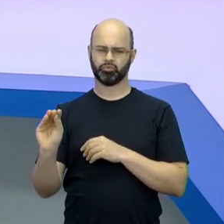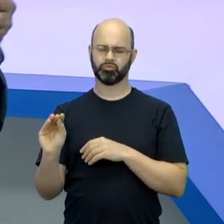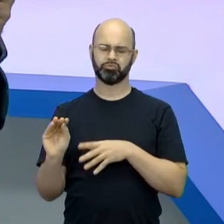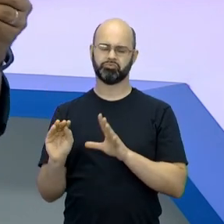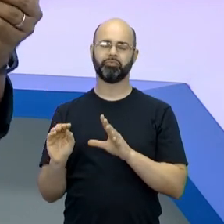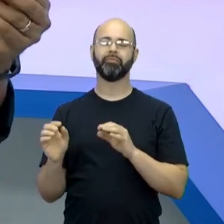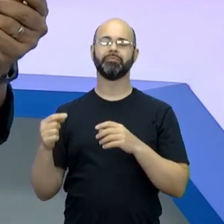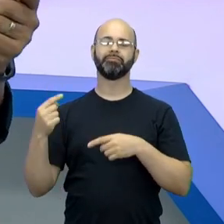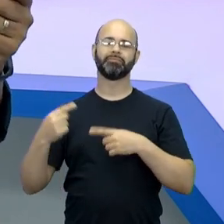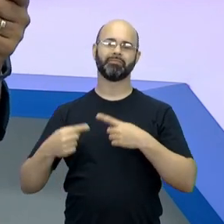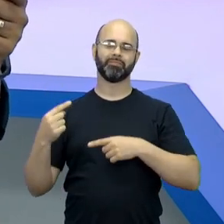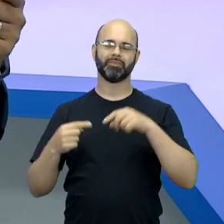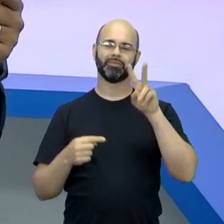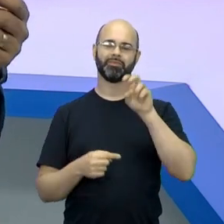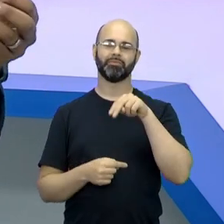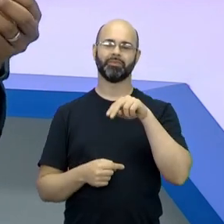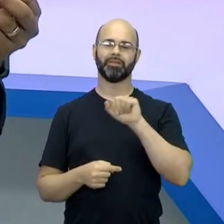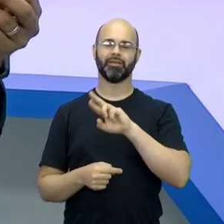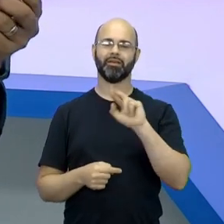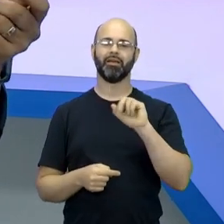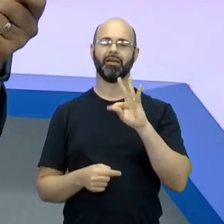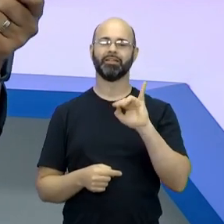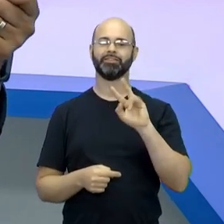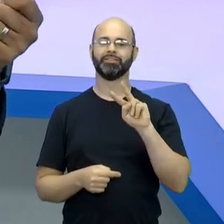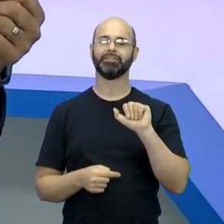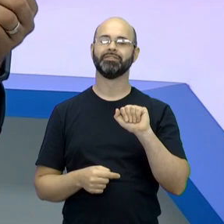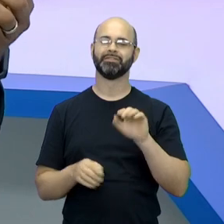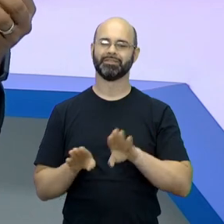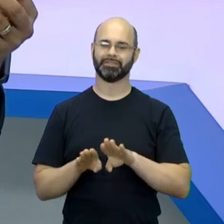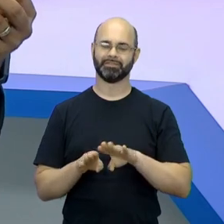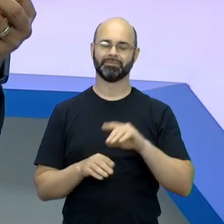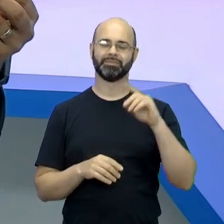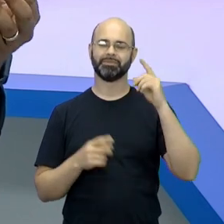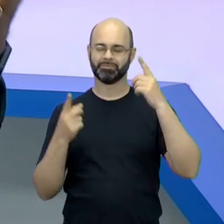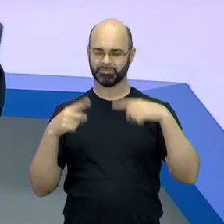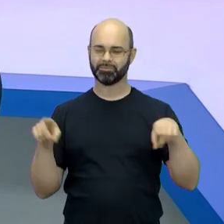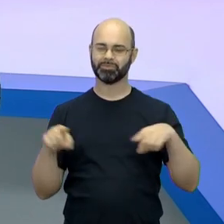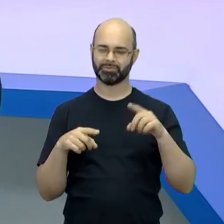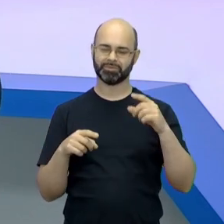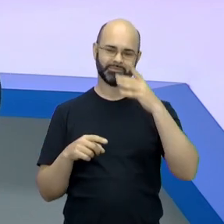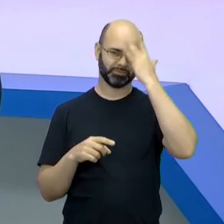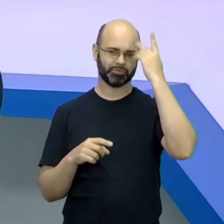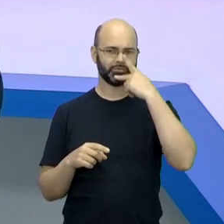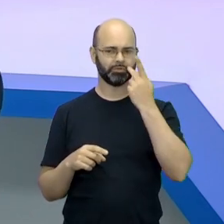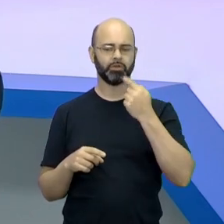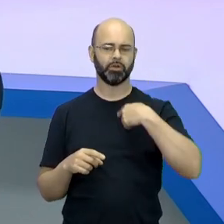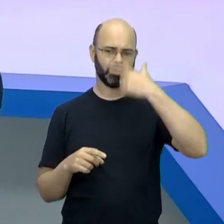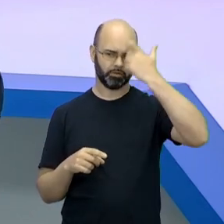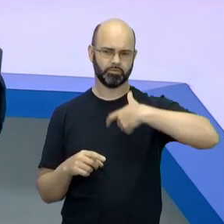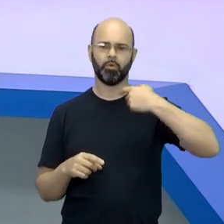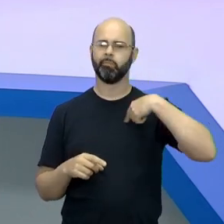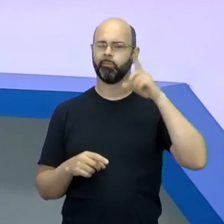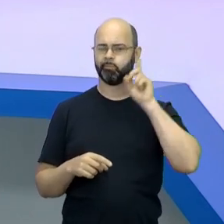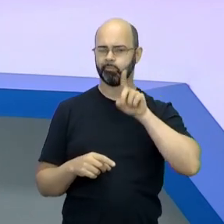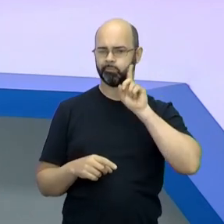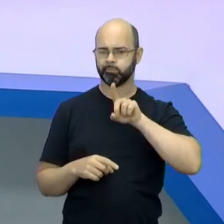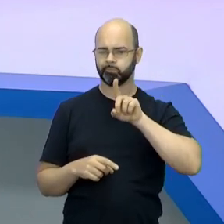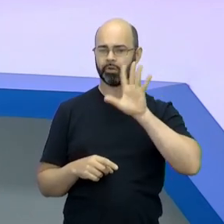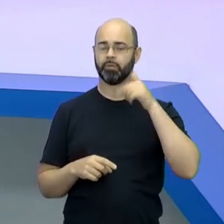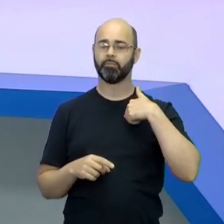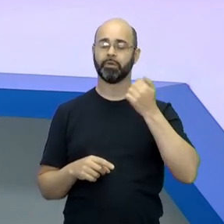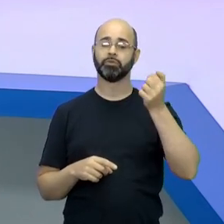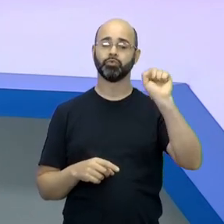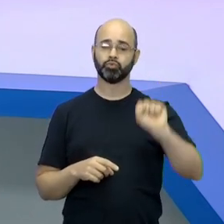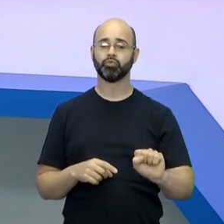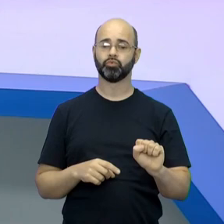e discussão de narrativa também. Que o cara fala, é uma música que o cara fala assim, eu sou americano, só que sou americano do